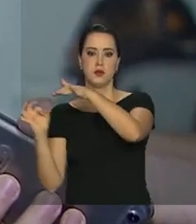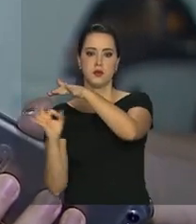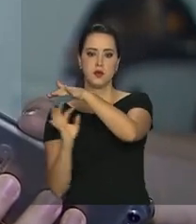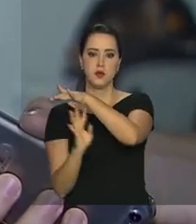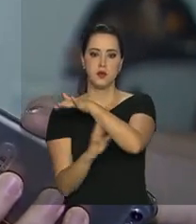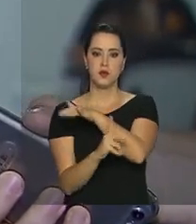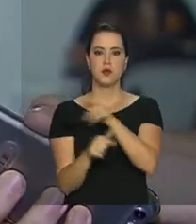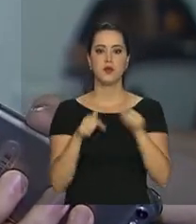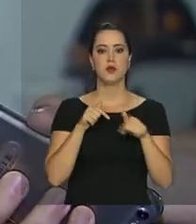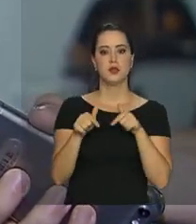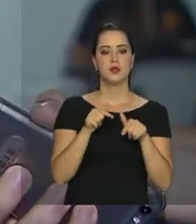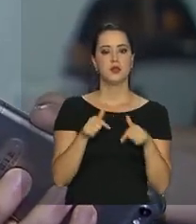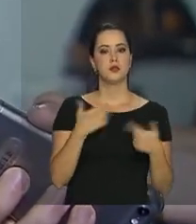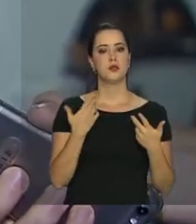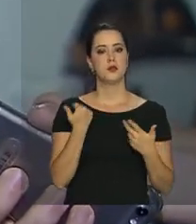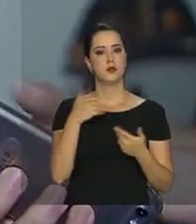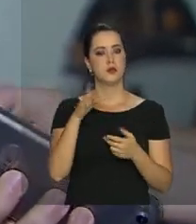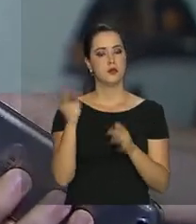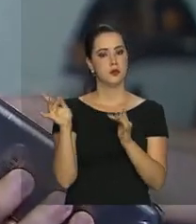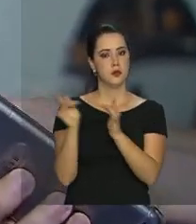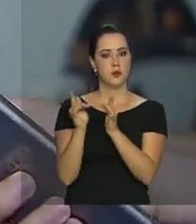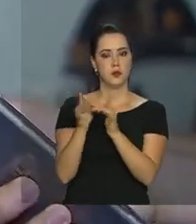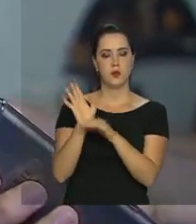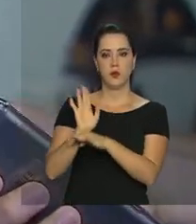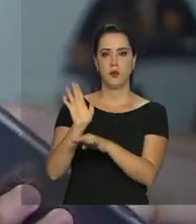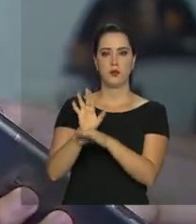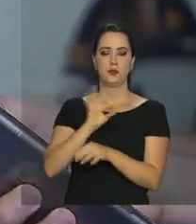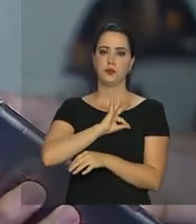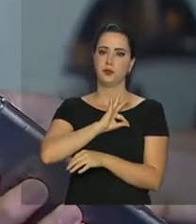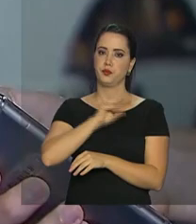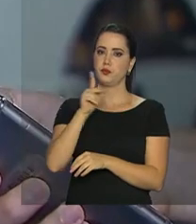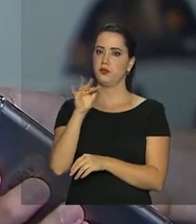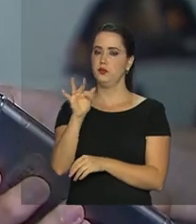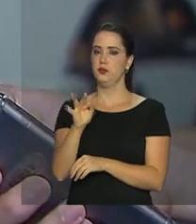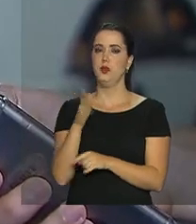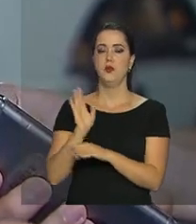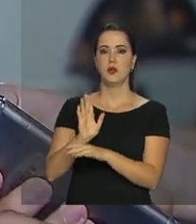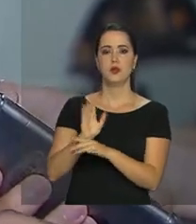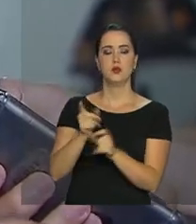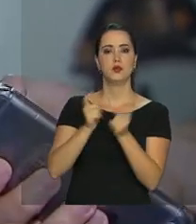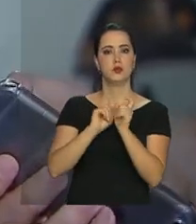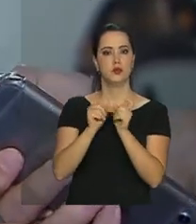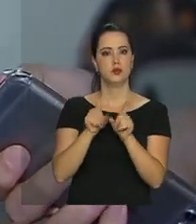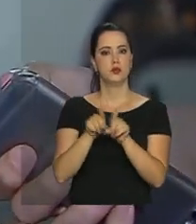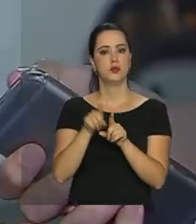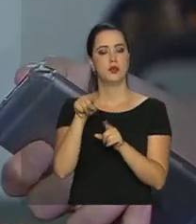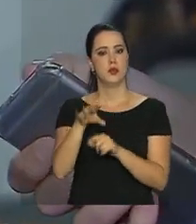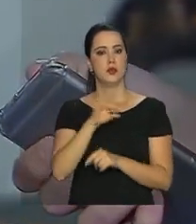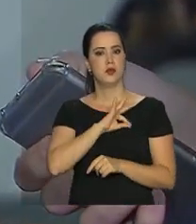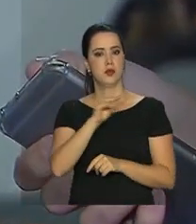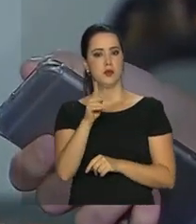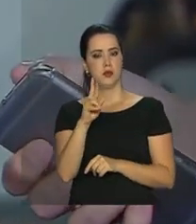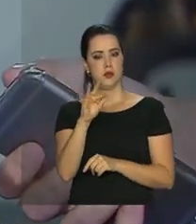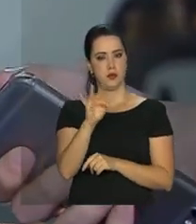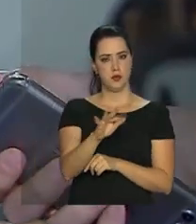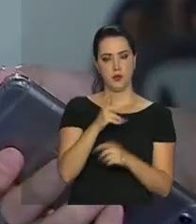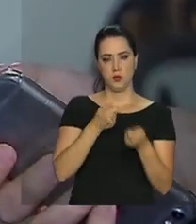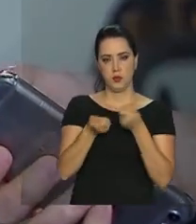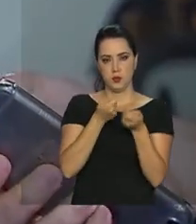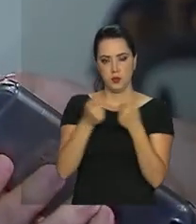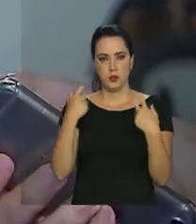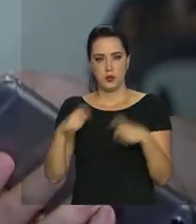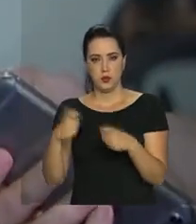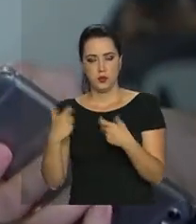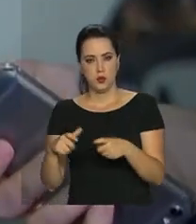Então nós estaremos atuando no contato e apoio à Polícia Federal para dar esse apoio administrativo, na Polícia Rodoviária para fazer os controles dos